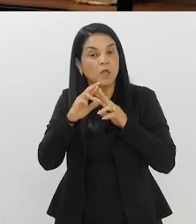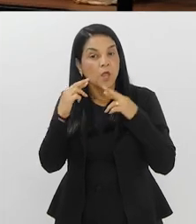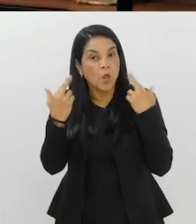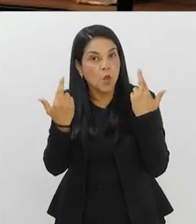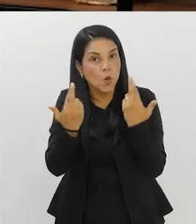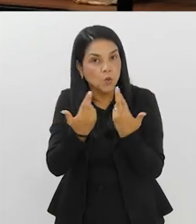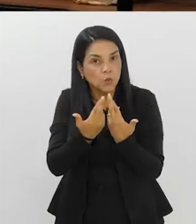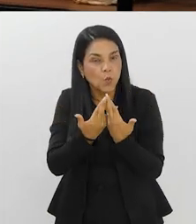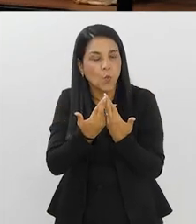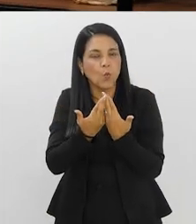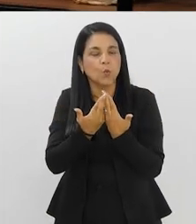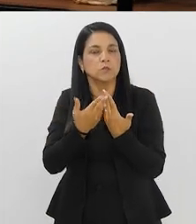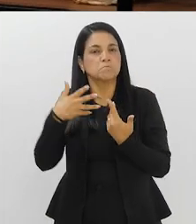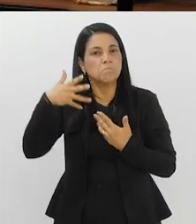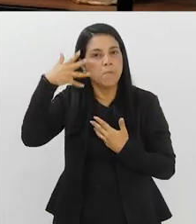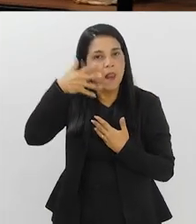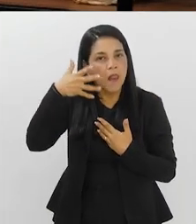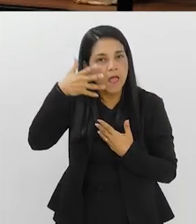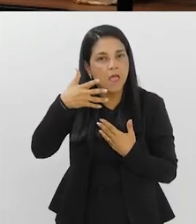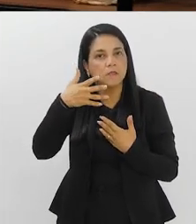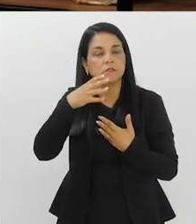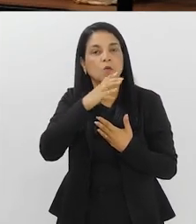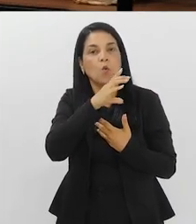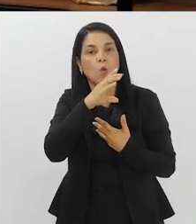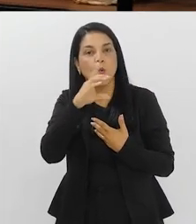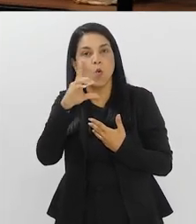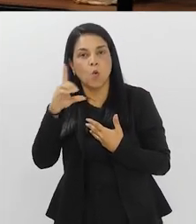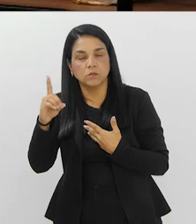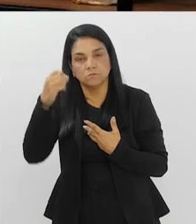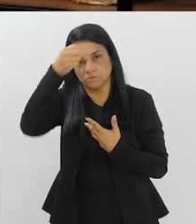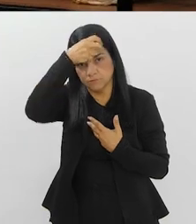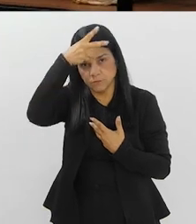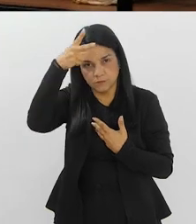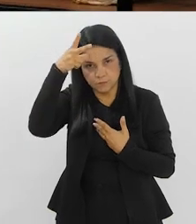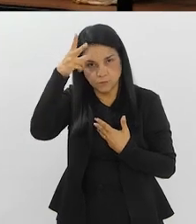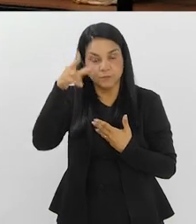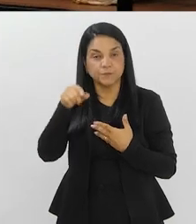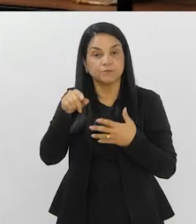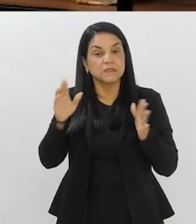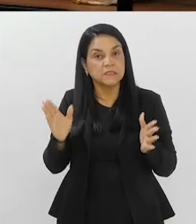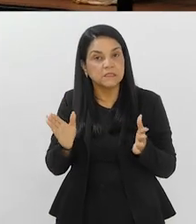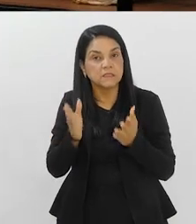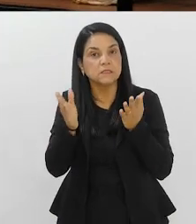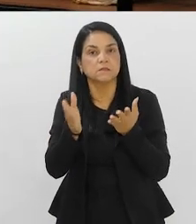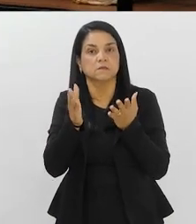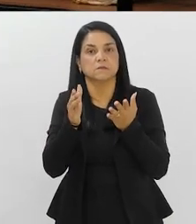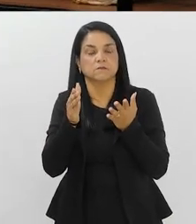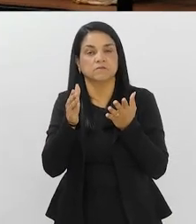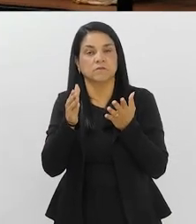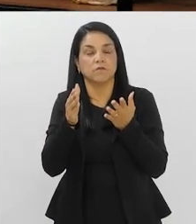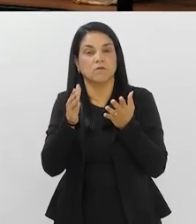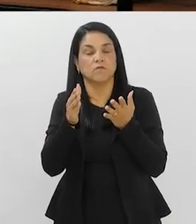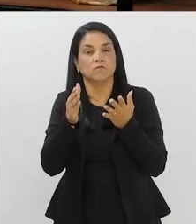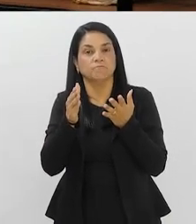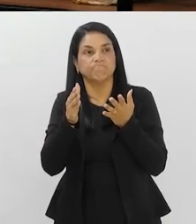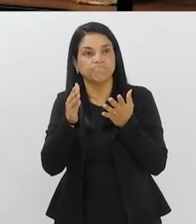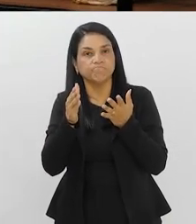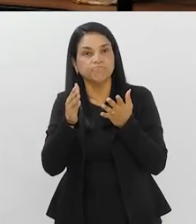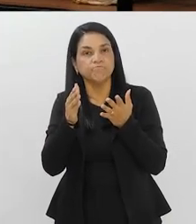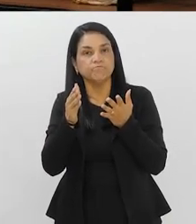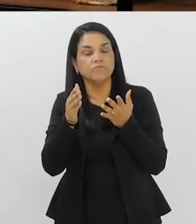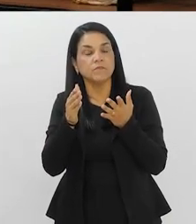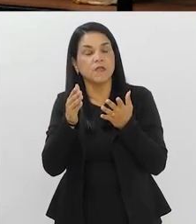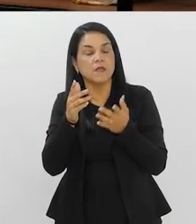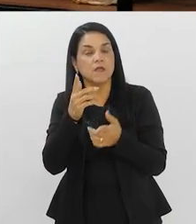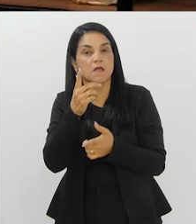são reuniões que nós fazemos com as coordenações municipais, né? De incentivo a aumentar